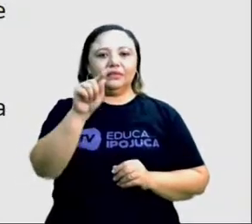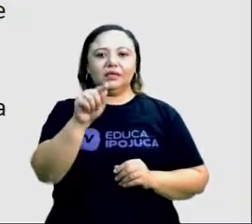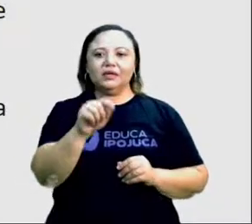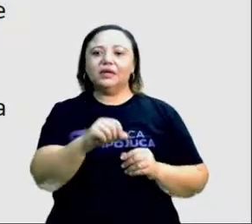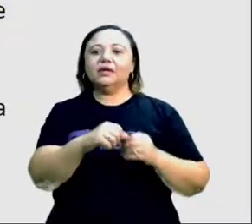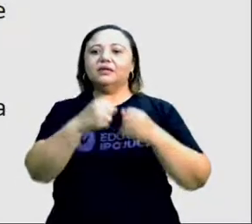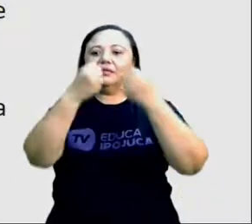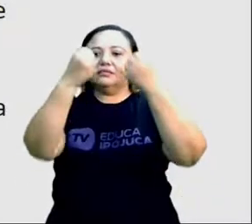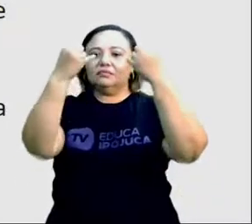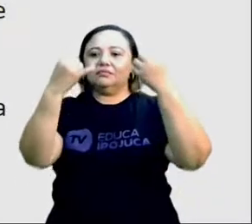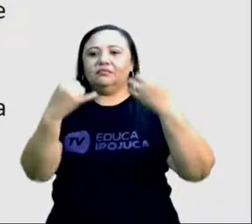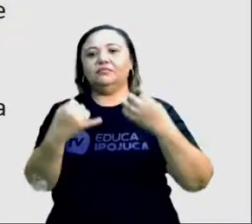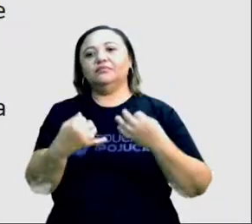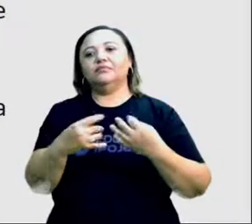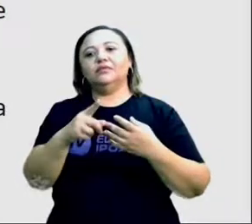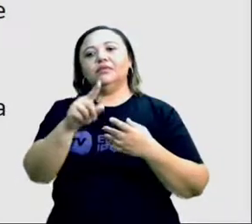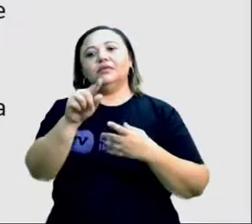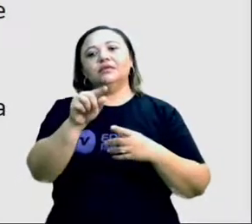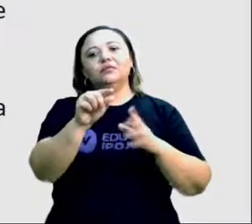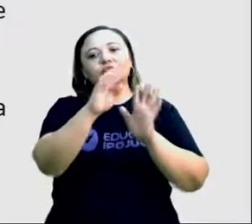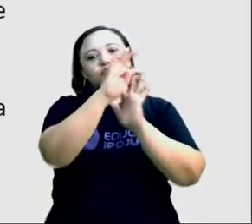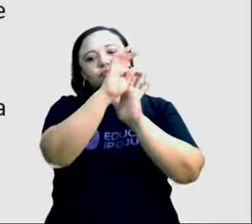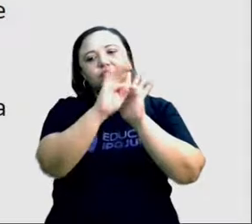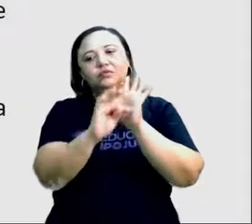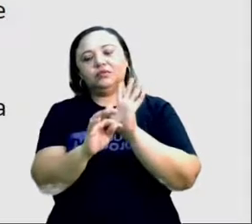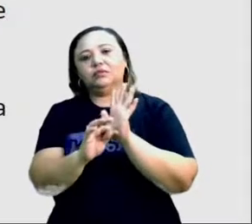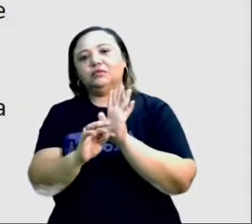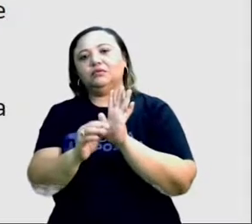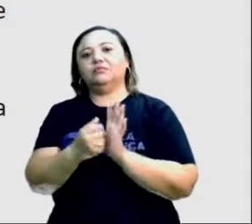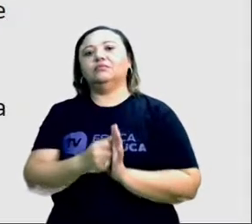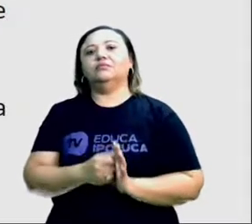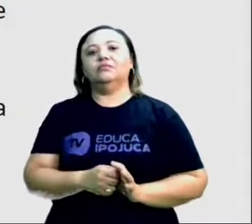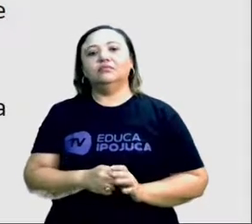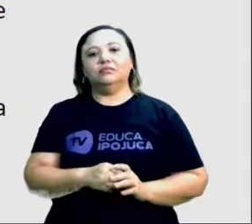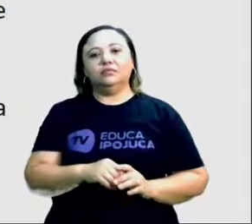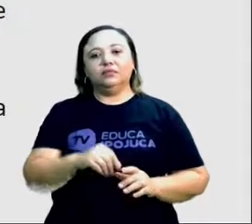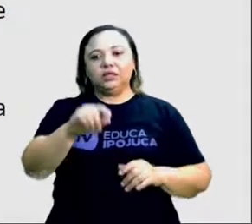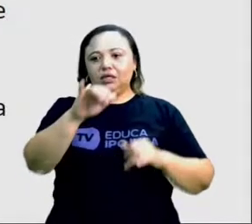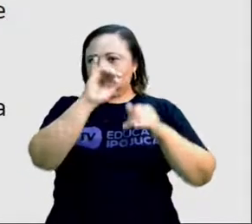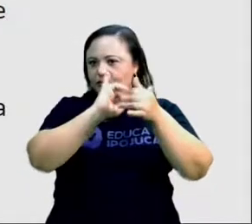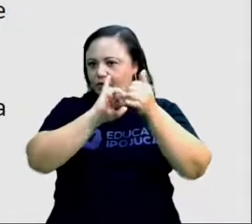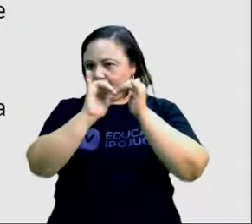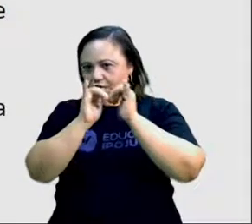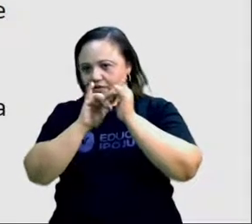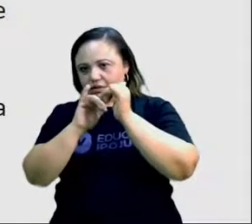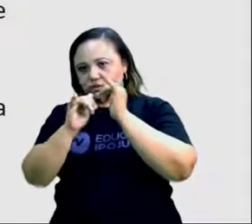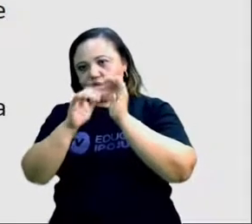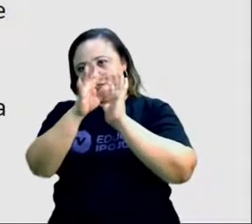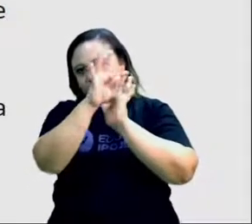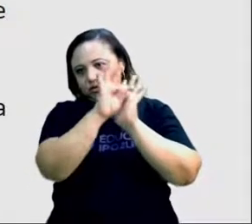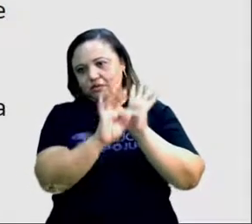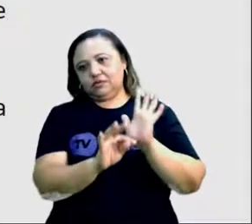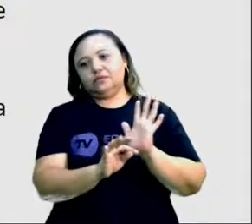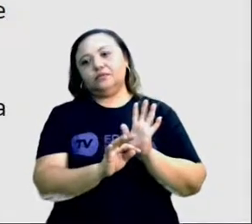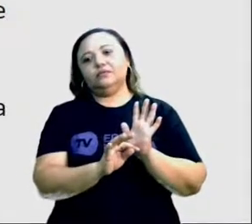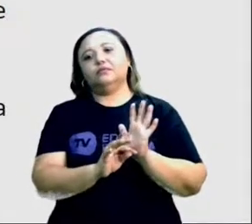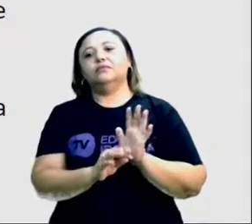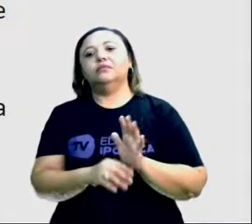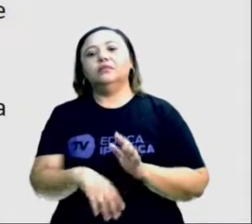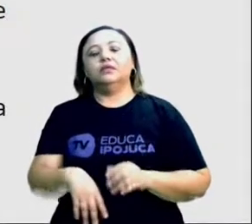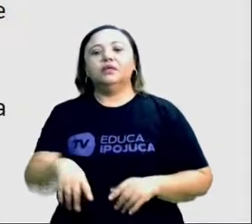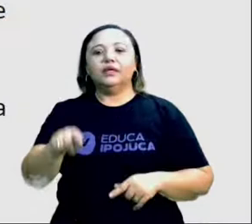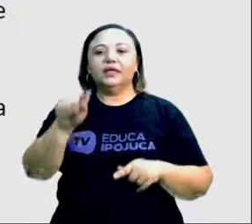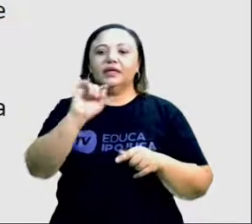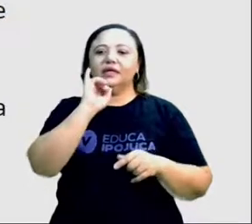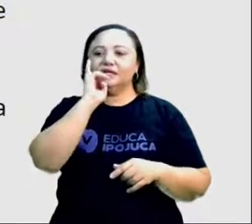vegetal ou animal, que pode virar energia. Entre os resíduos usados está o bagaço de